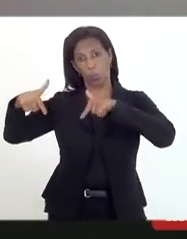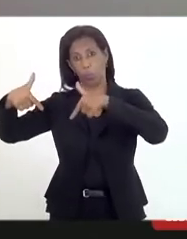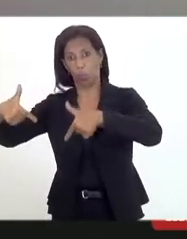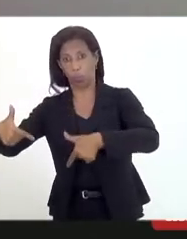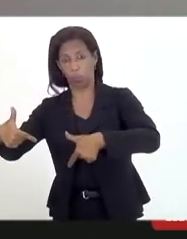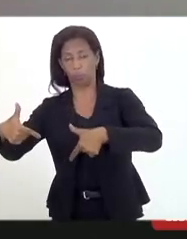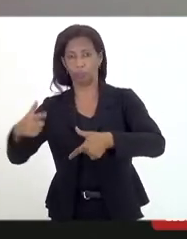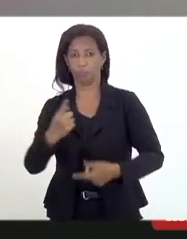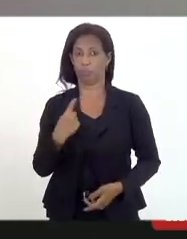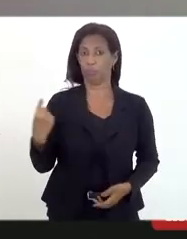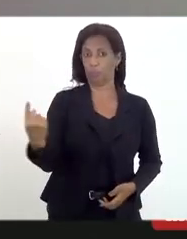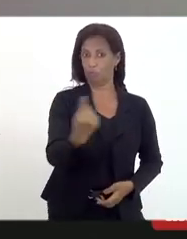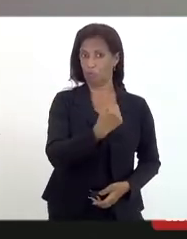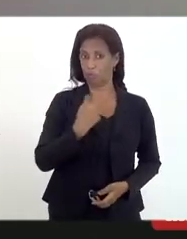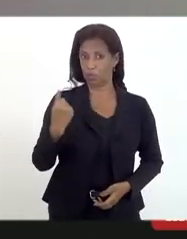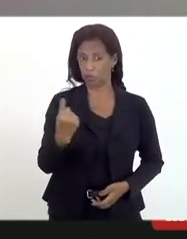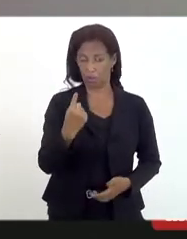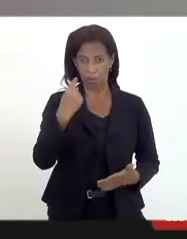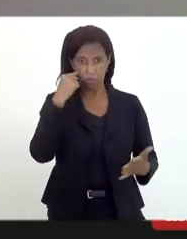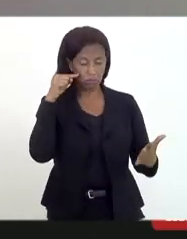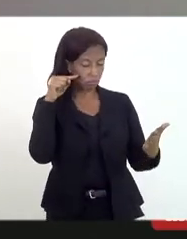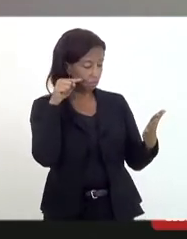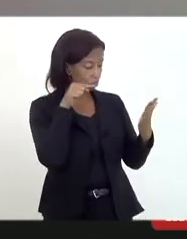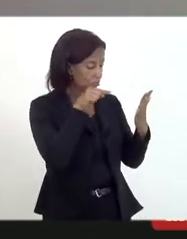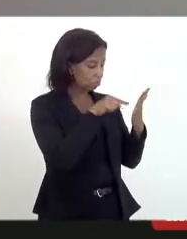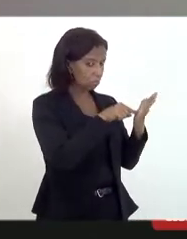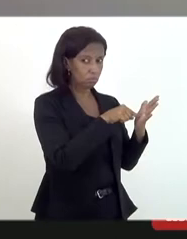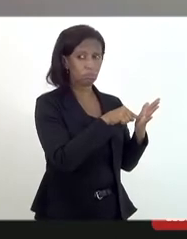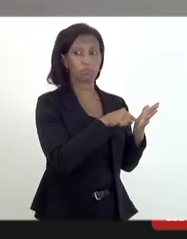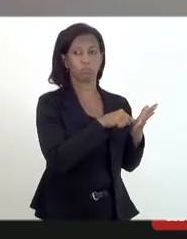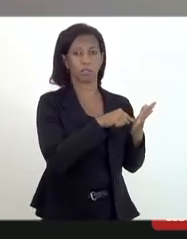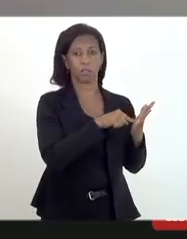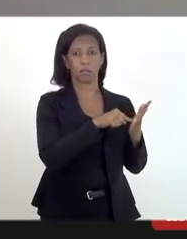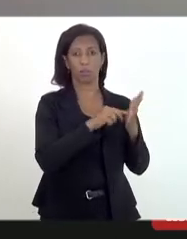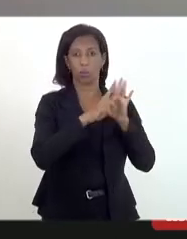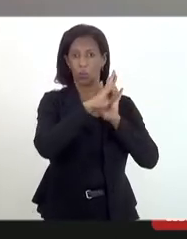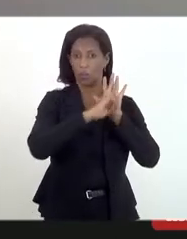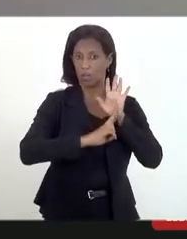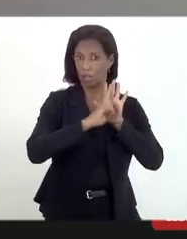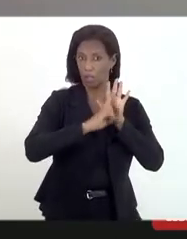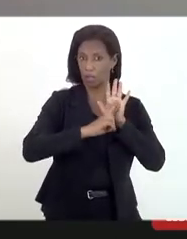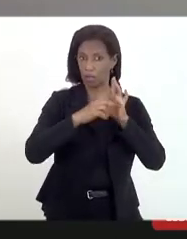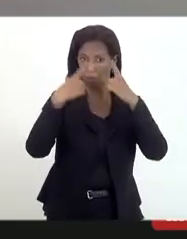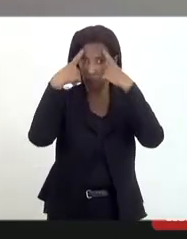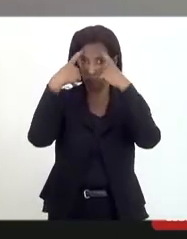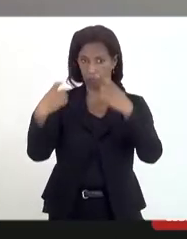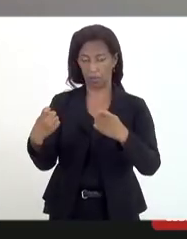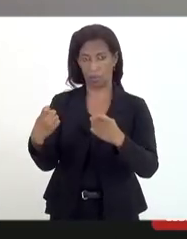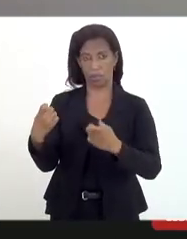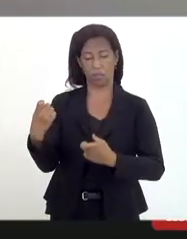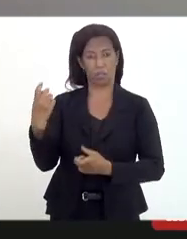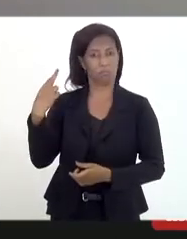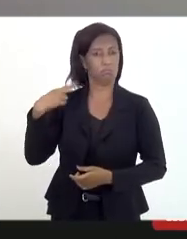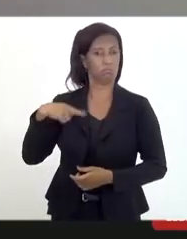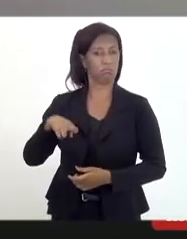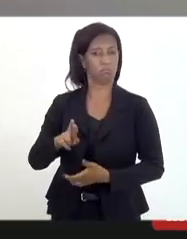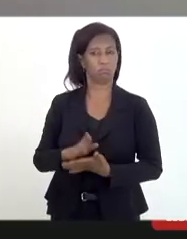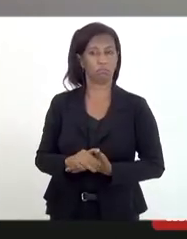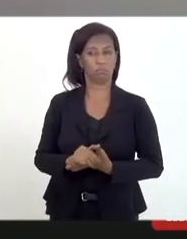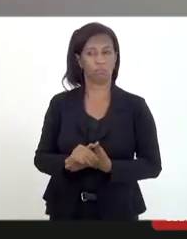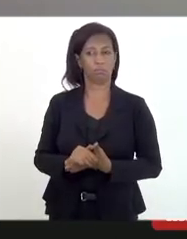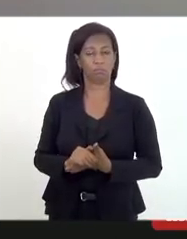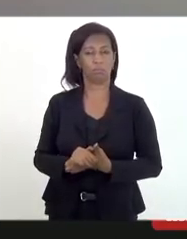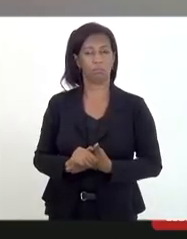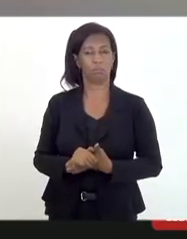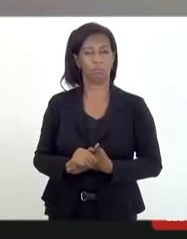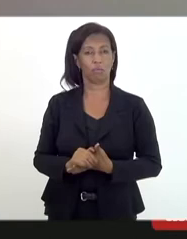mas nós identificamos no nosso relatório sobre violência religiosa, Estado laico,